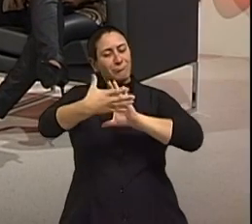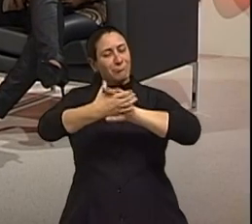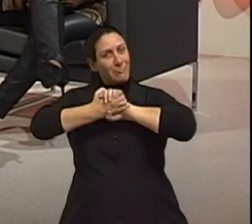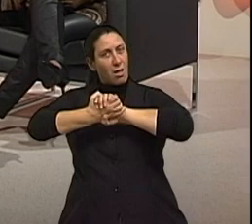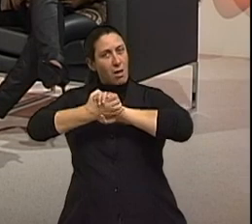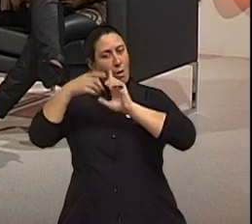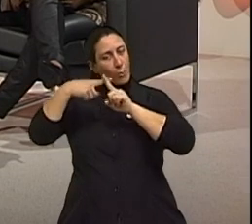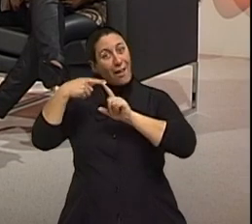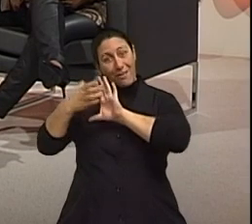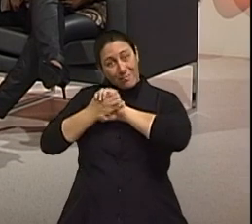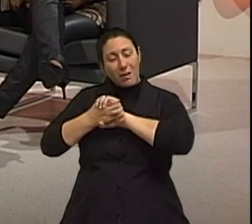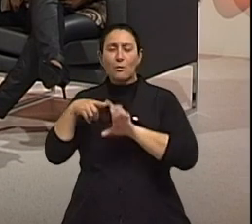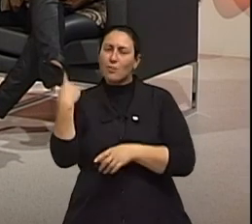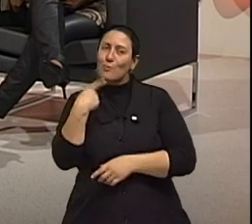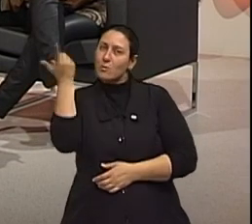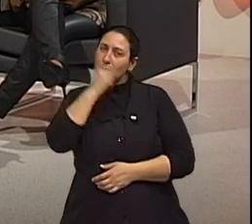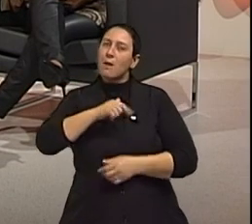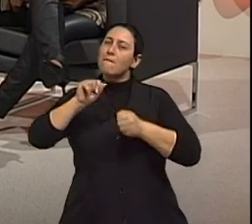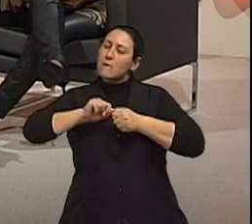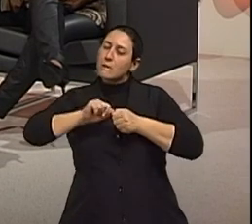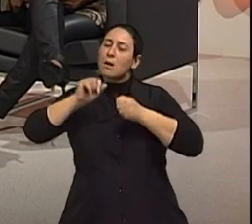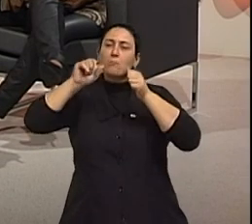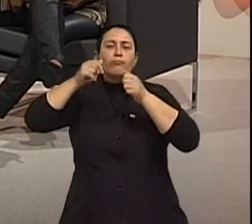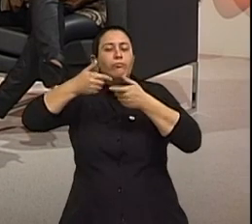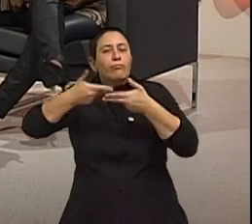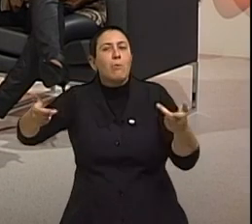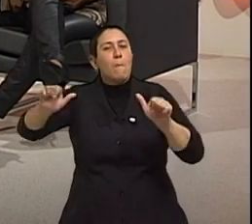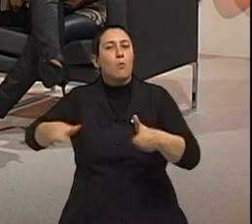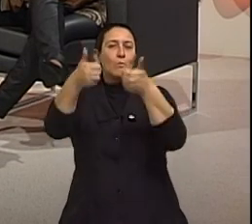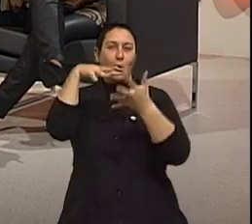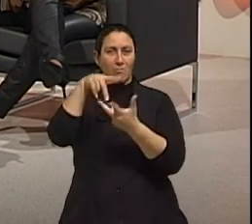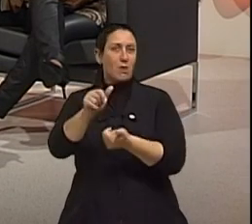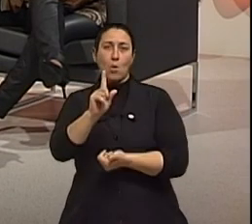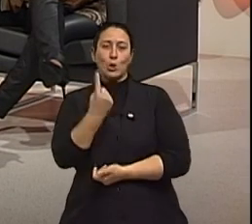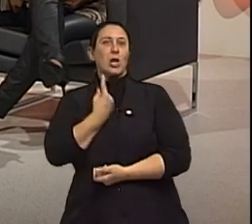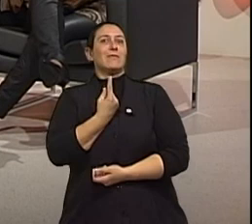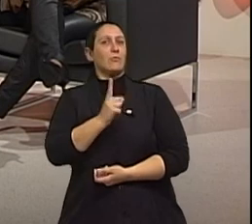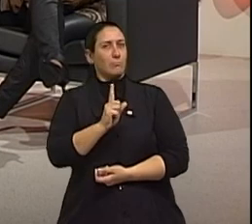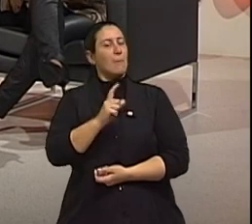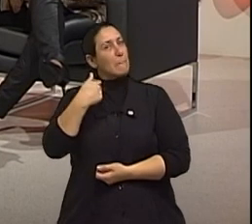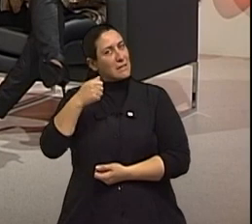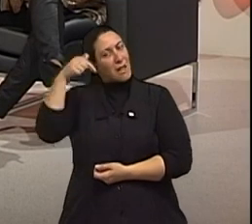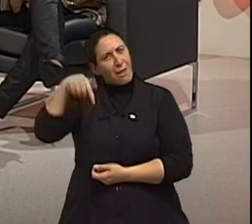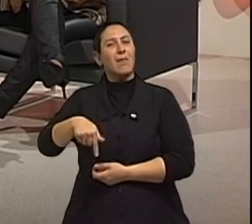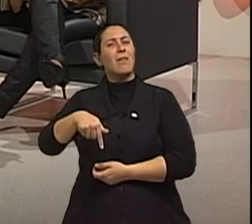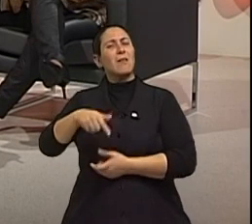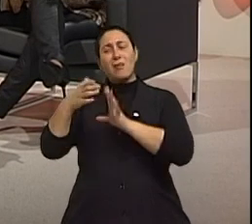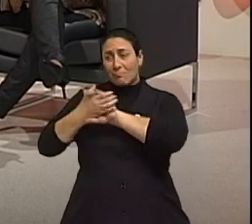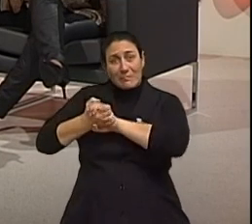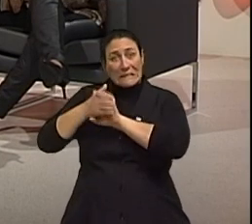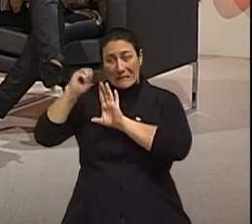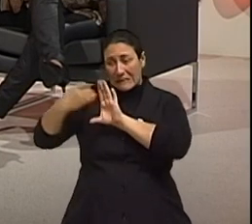aqui, de mãos dadas, é que a gente consegue realizar um mundo melhor. Não é sozinho, não. É aqui. E às vezes, de mãos